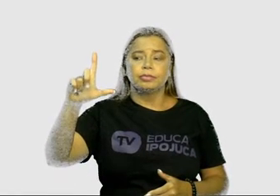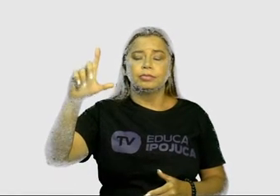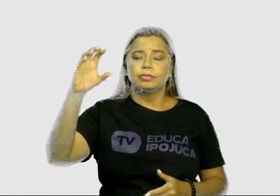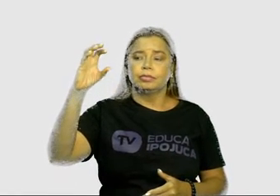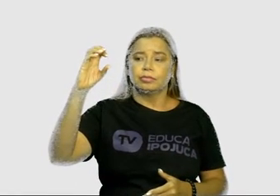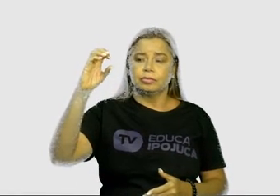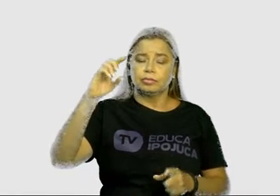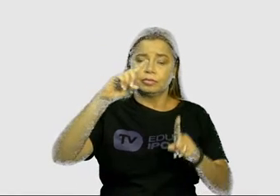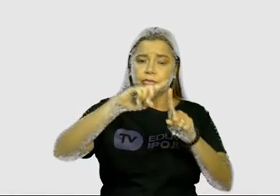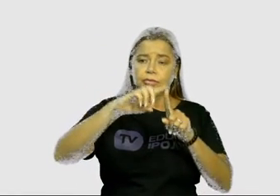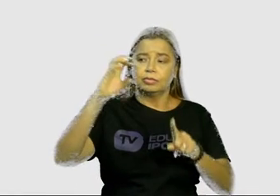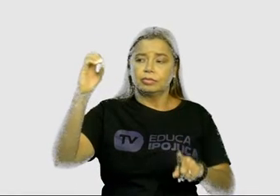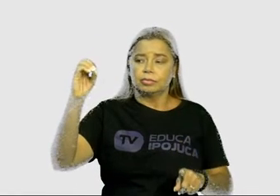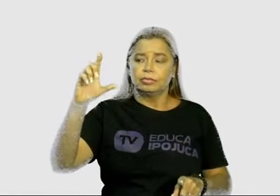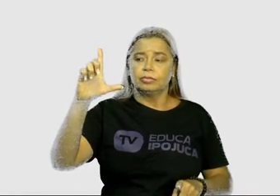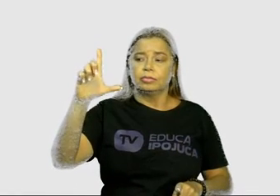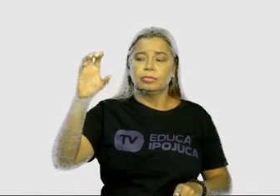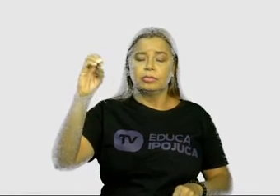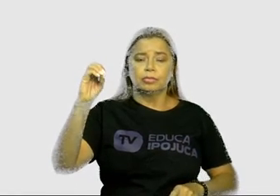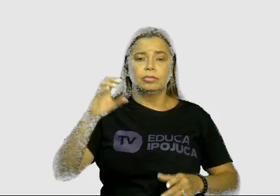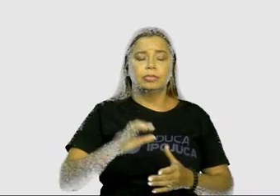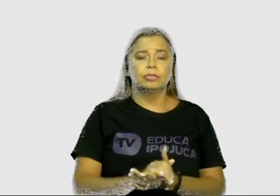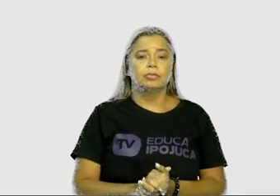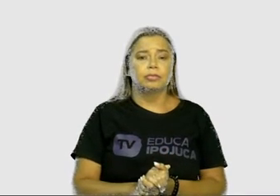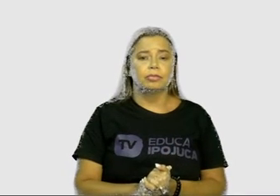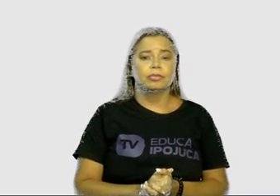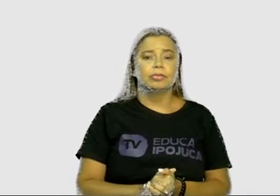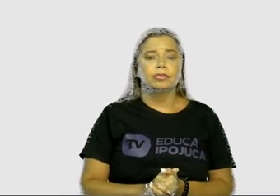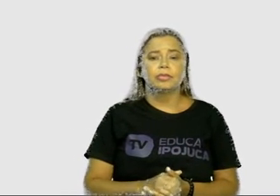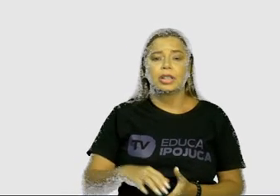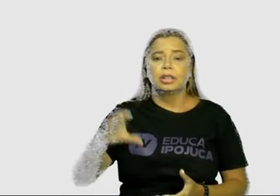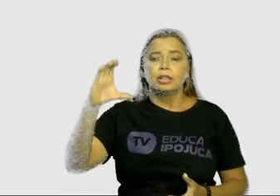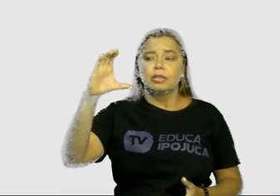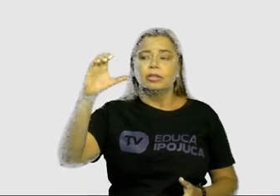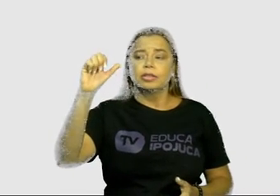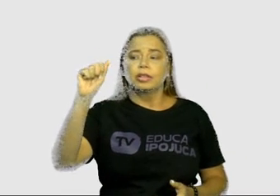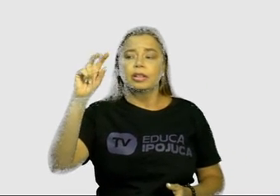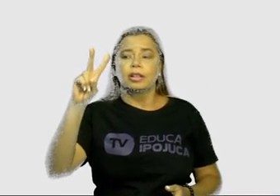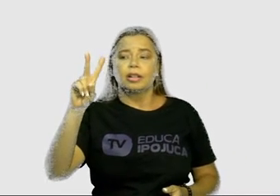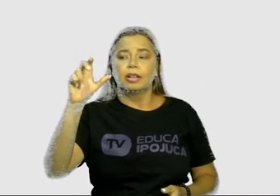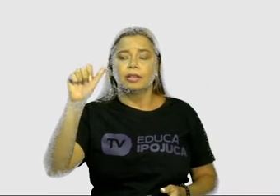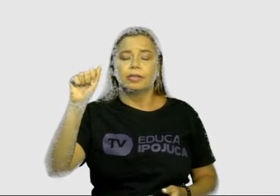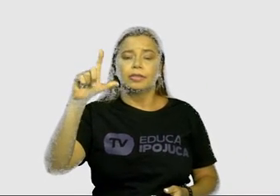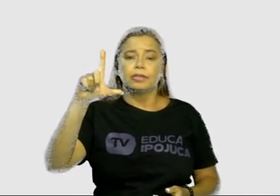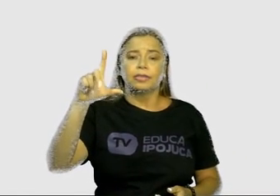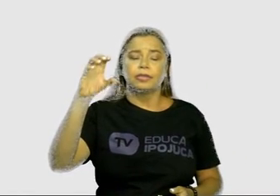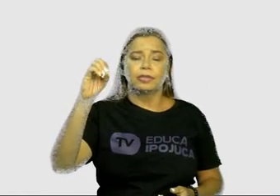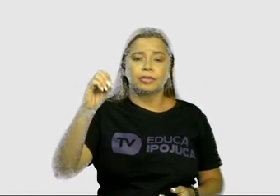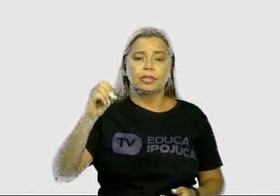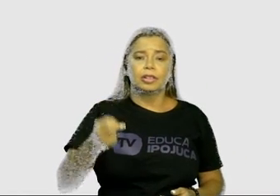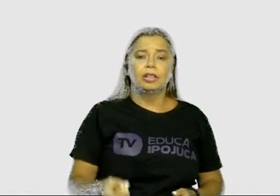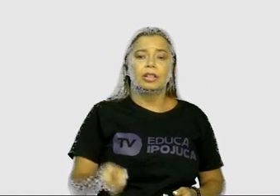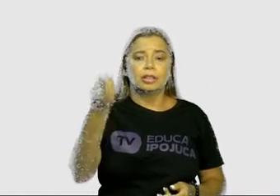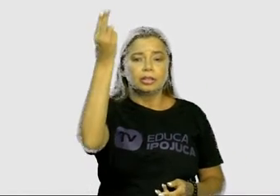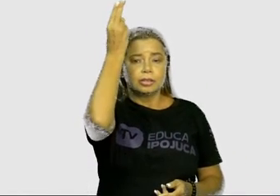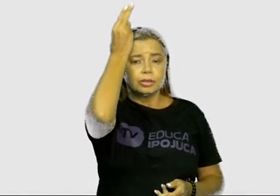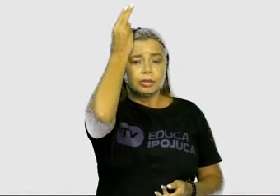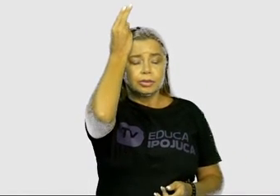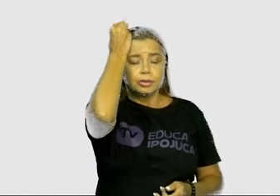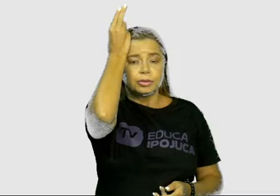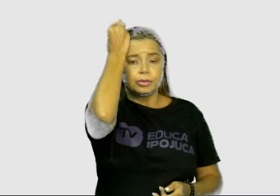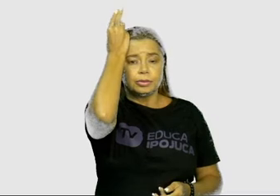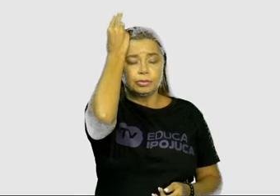vai dar o Ló. Portanto, nós temos o K, o Vá e o Ló. Juntando essas sílabas,